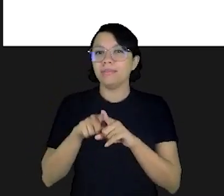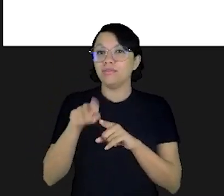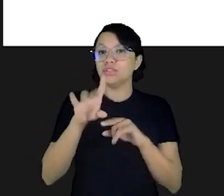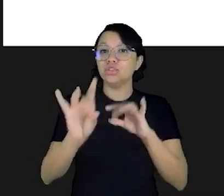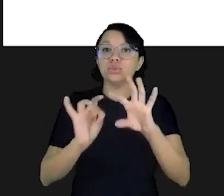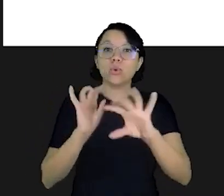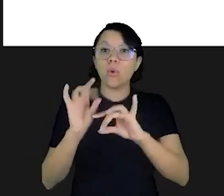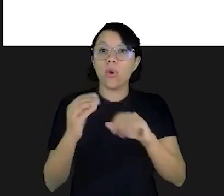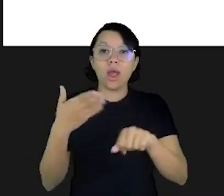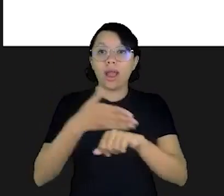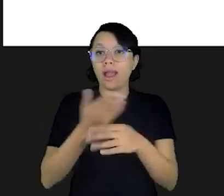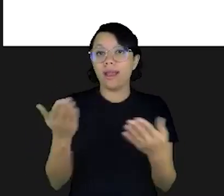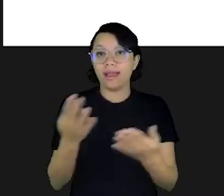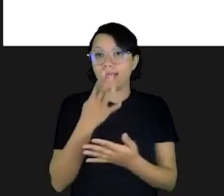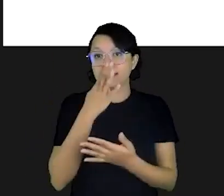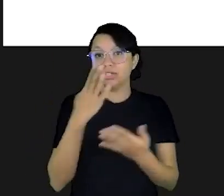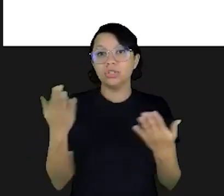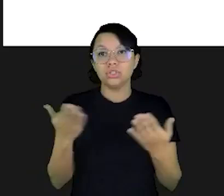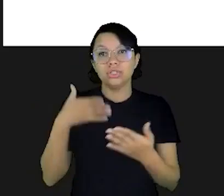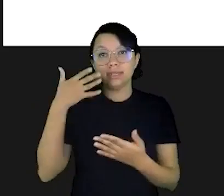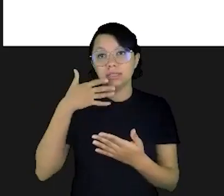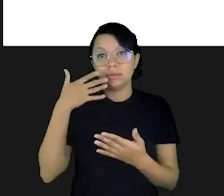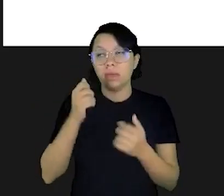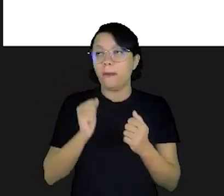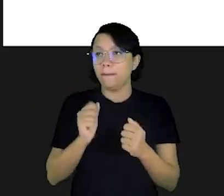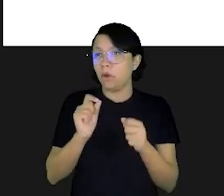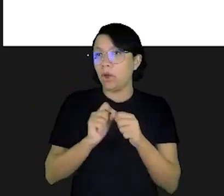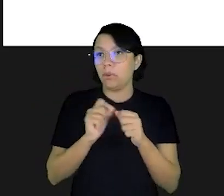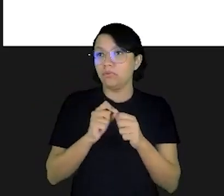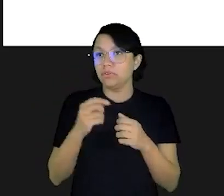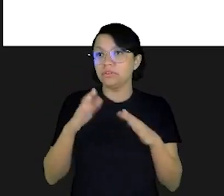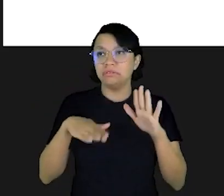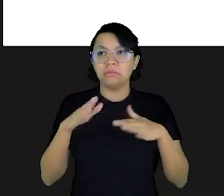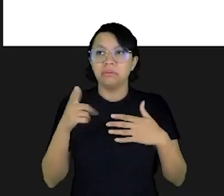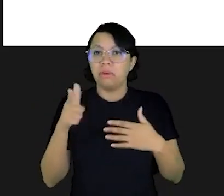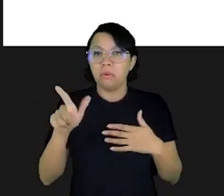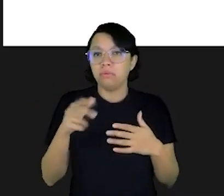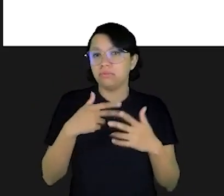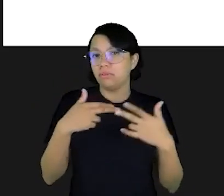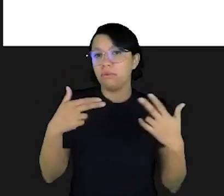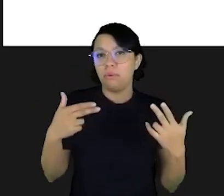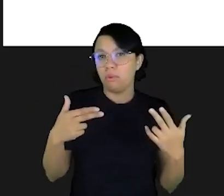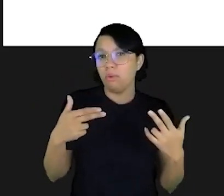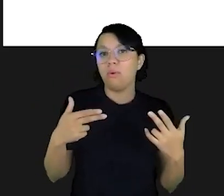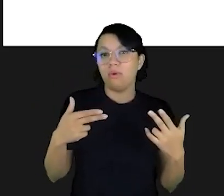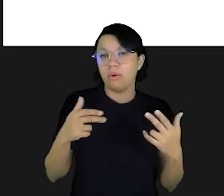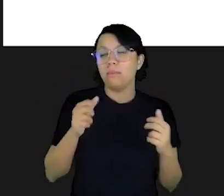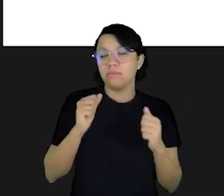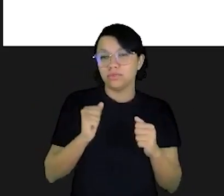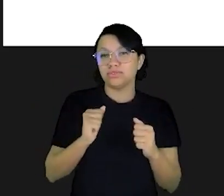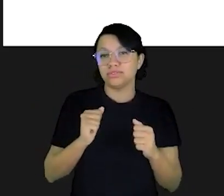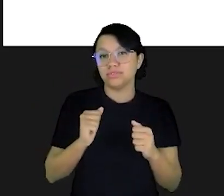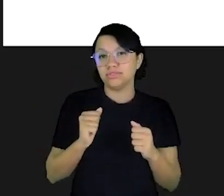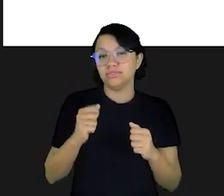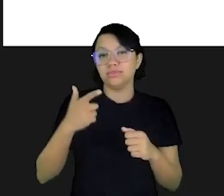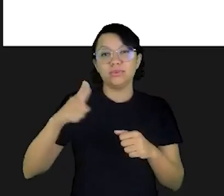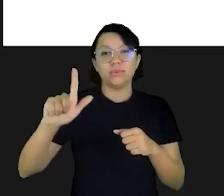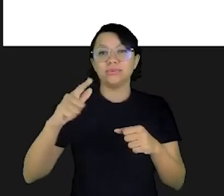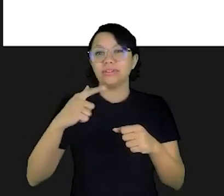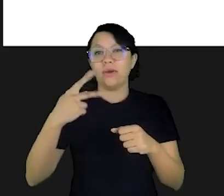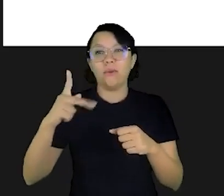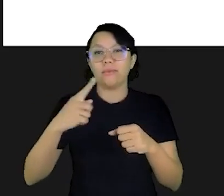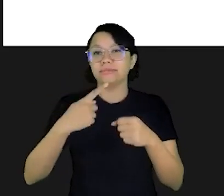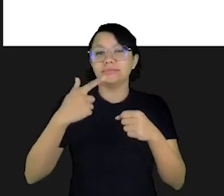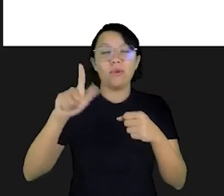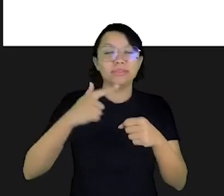escolheram estar aqui conosco, assistindo a essa palestra. Vocês podiam estar fazendo tanta coisa diferente, podiam estar em Campos do Jordão, comendo um fondue,